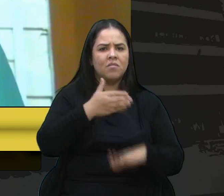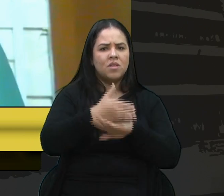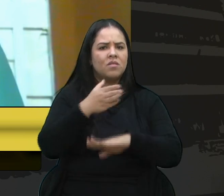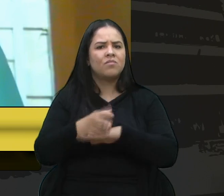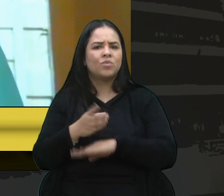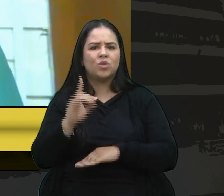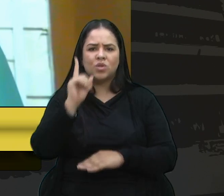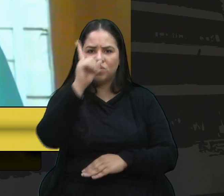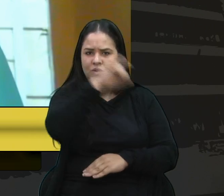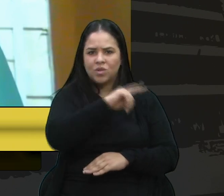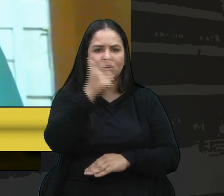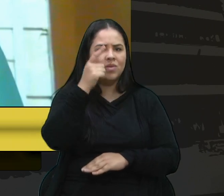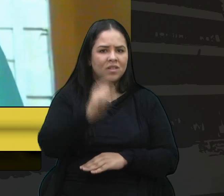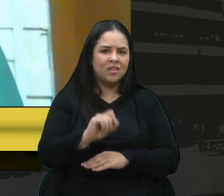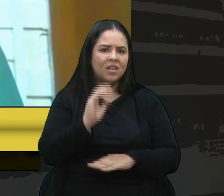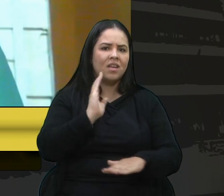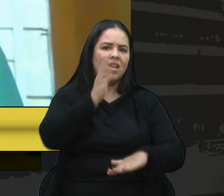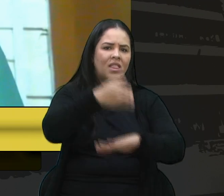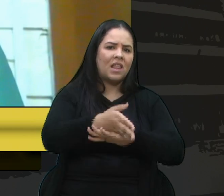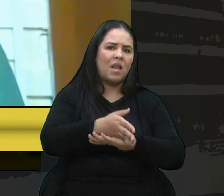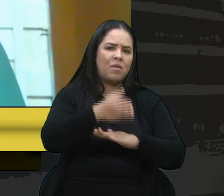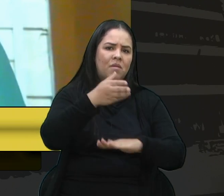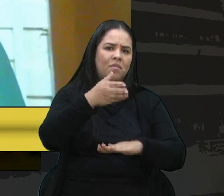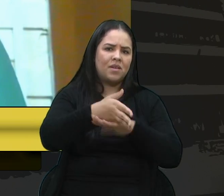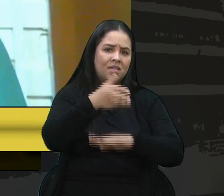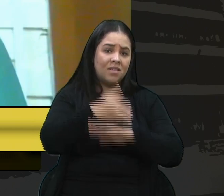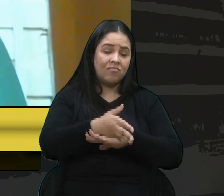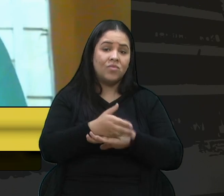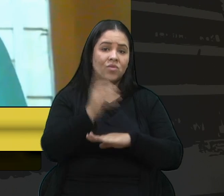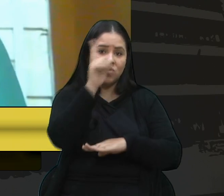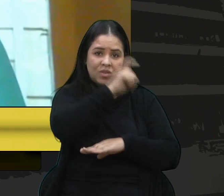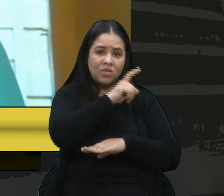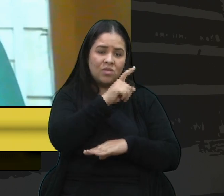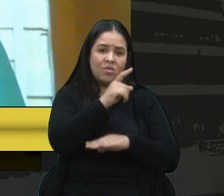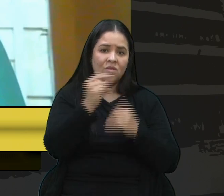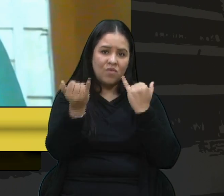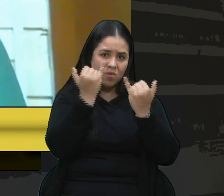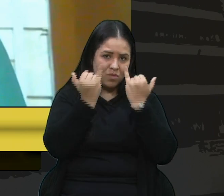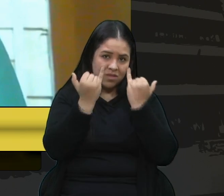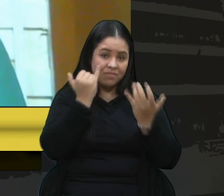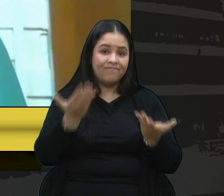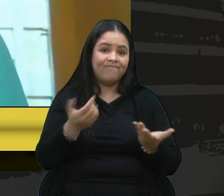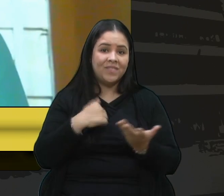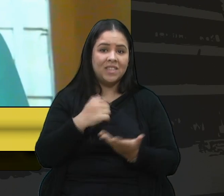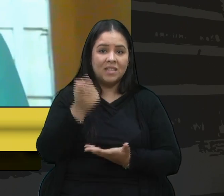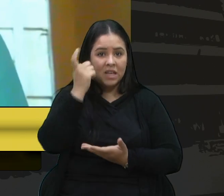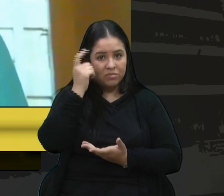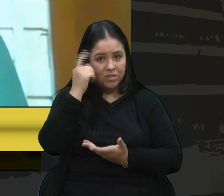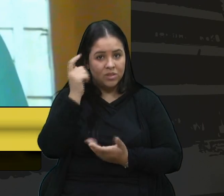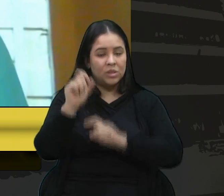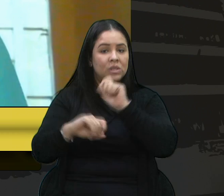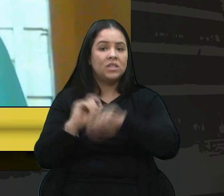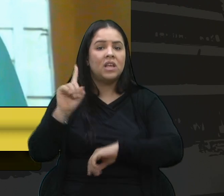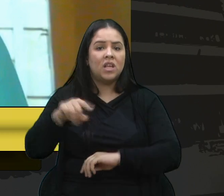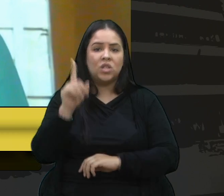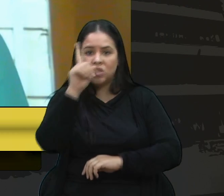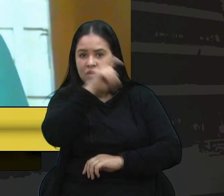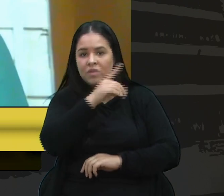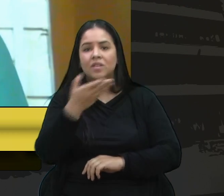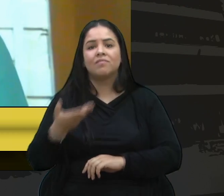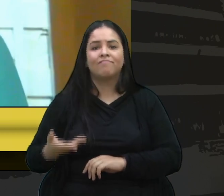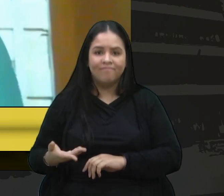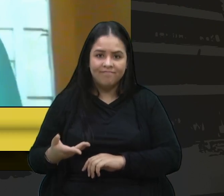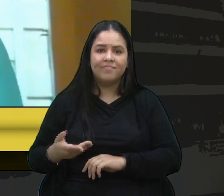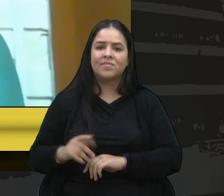dificuldade de acesso a informação e aí eu fico pensando a dificuldade que será